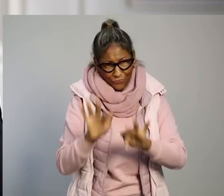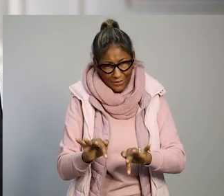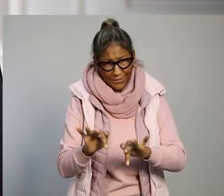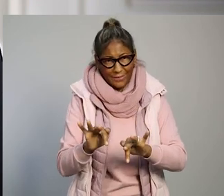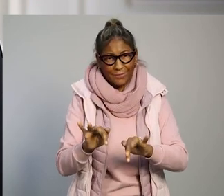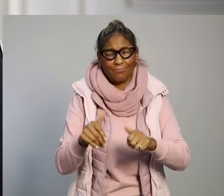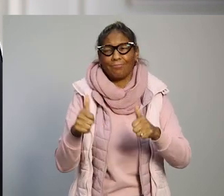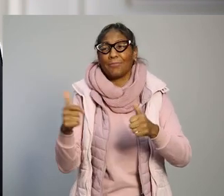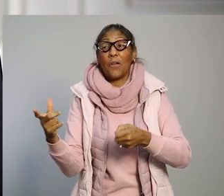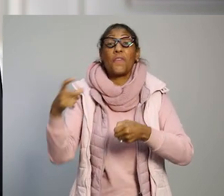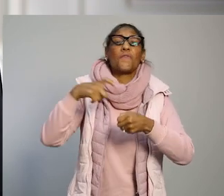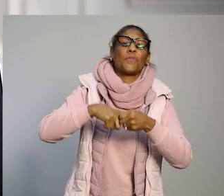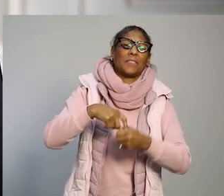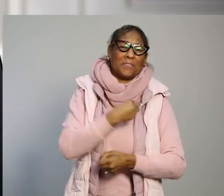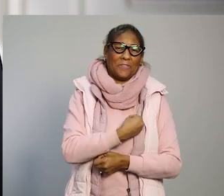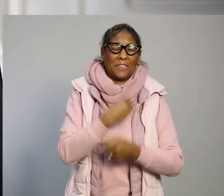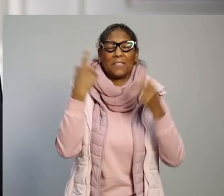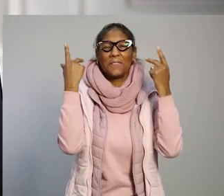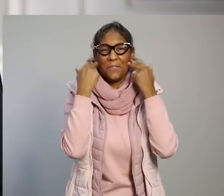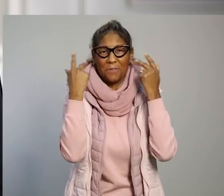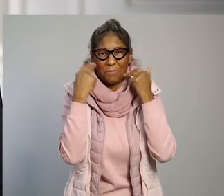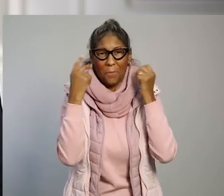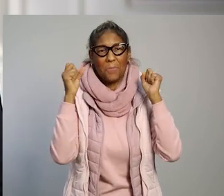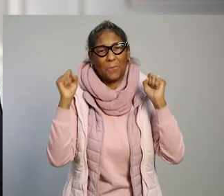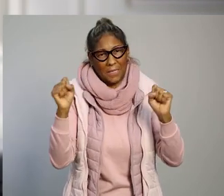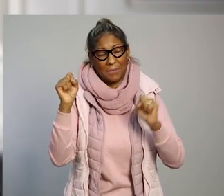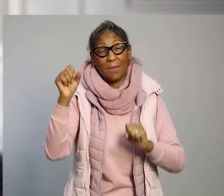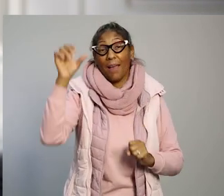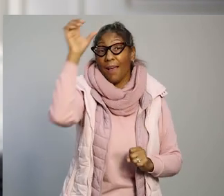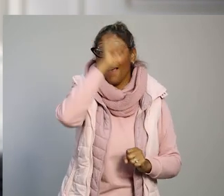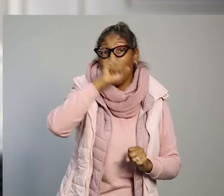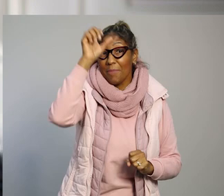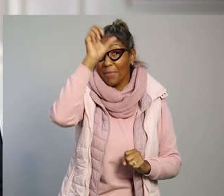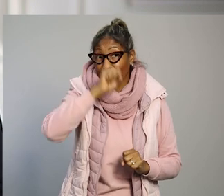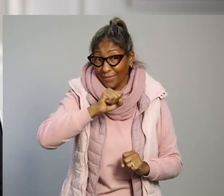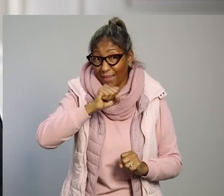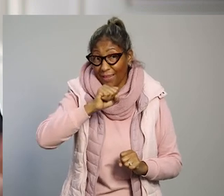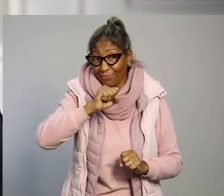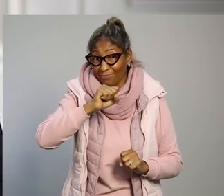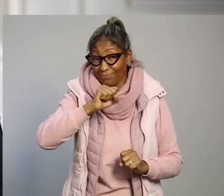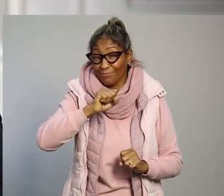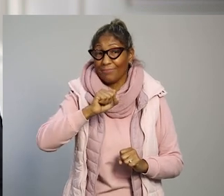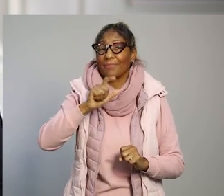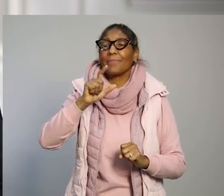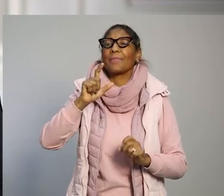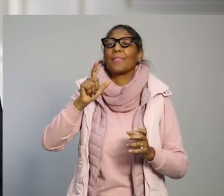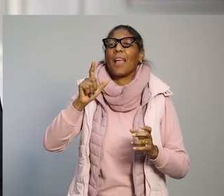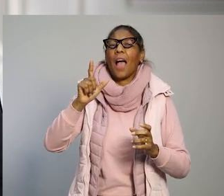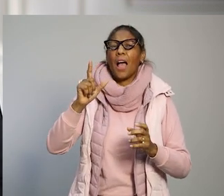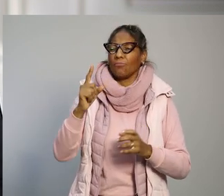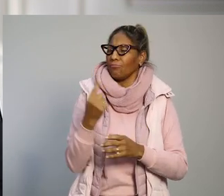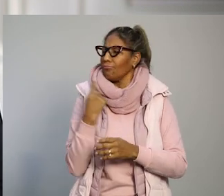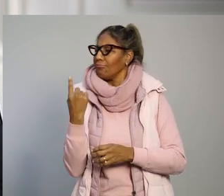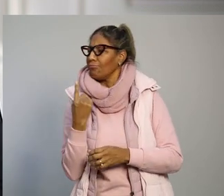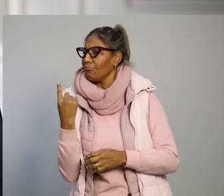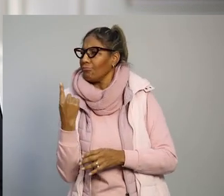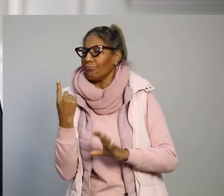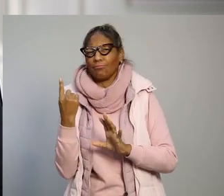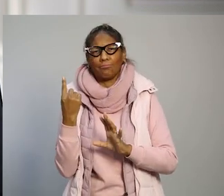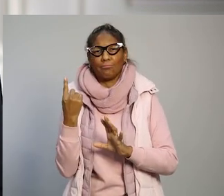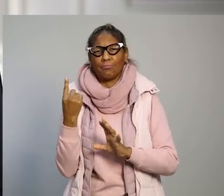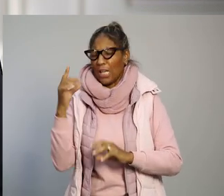conscientes da nossa vulnerabilidade. Que pudéssemos aprender, todos, a sermos menos